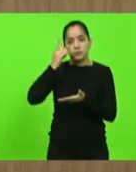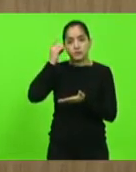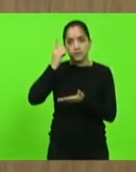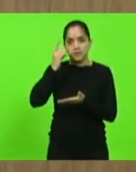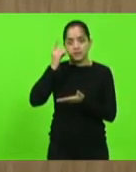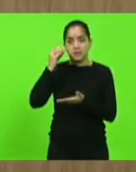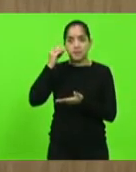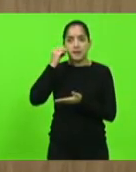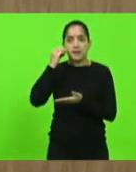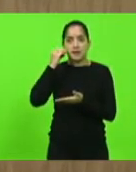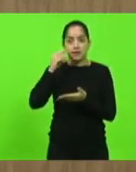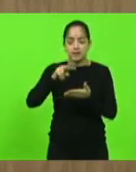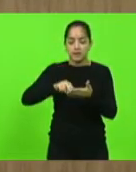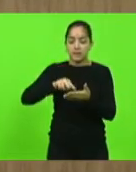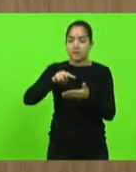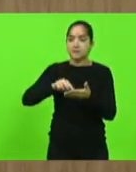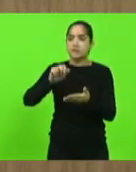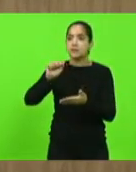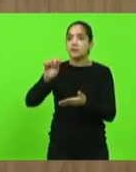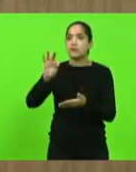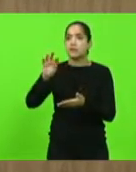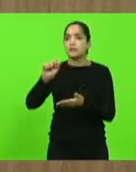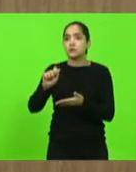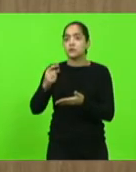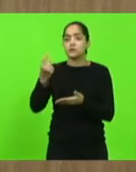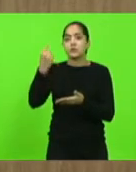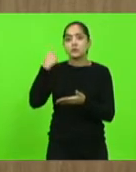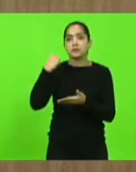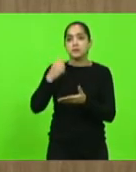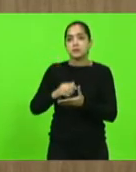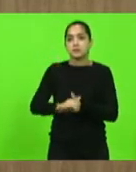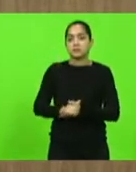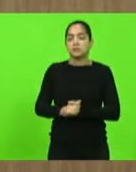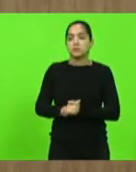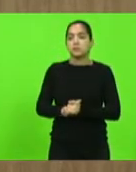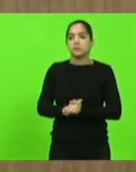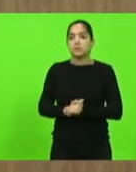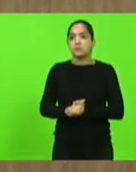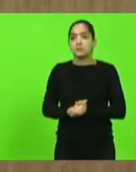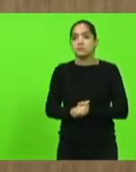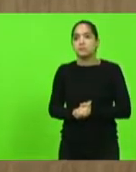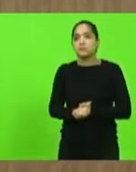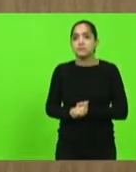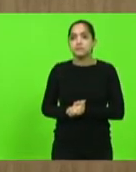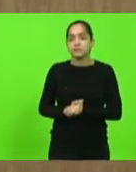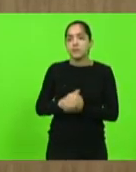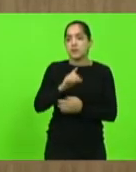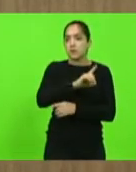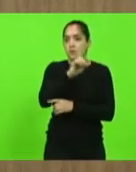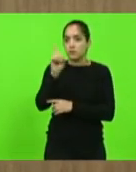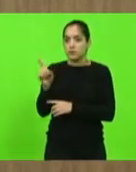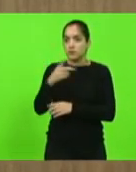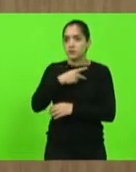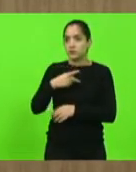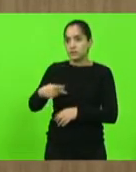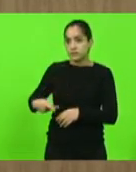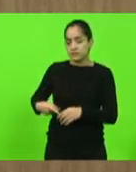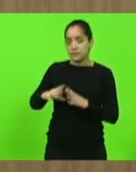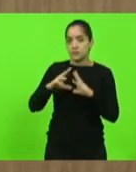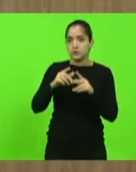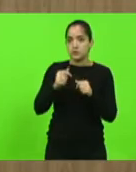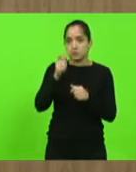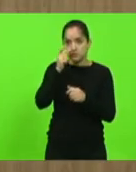proceder à leitura da ata da última sessão. Bom dia, senhor presidente. Bom dia a todos que nos acompanham.